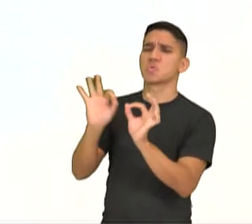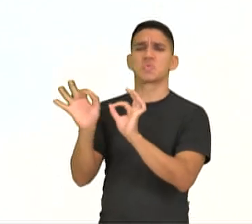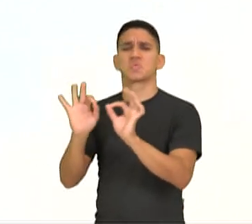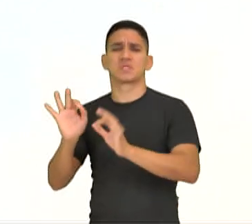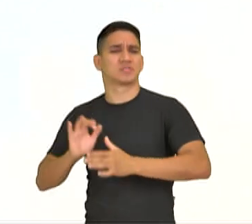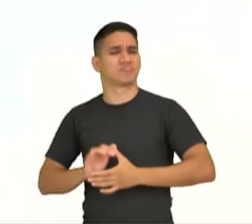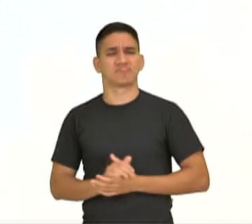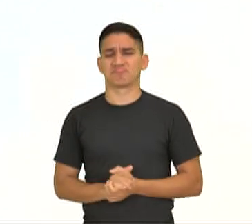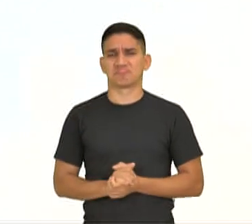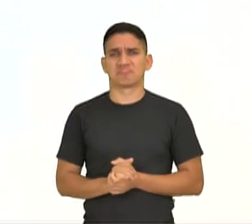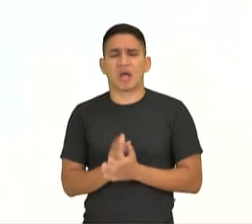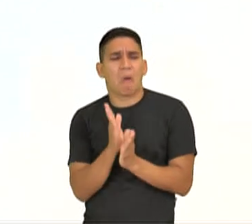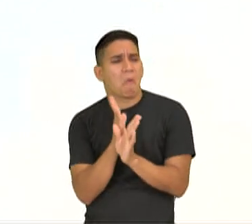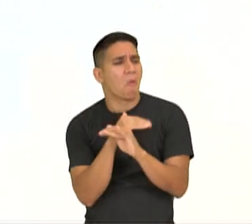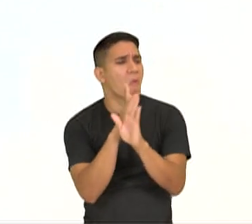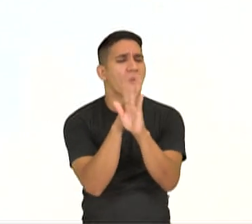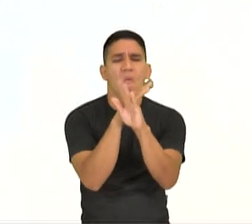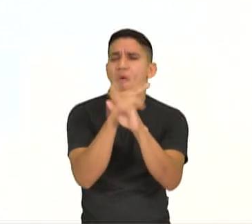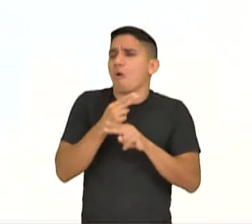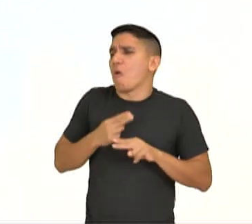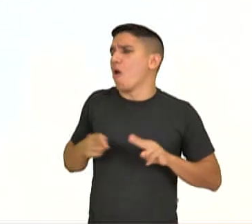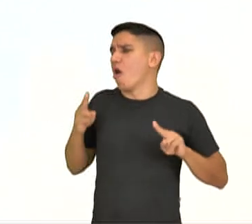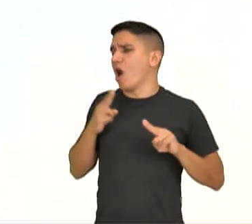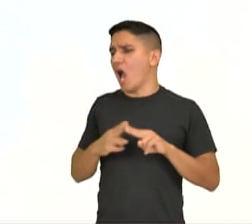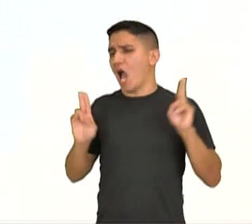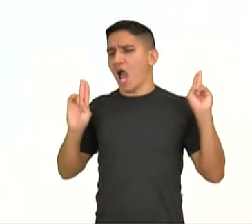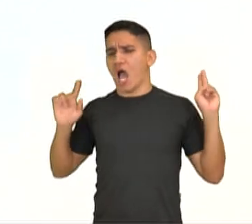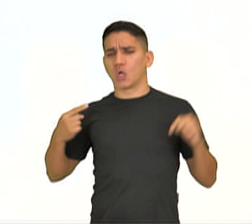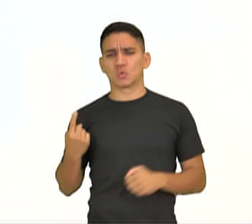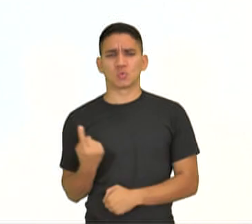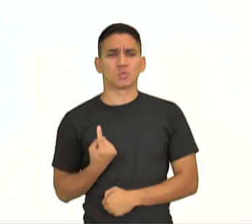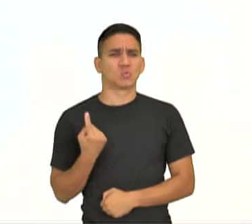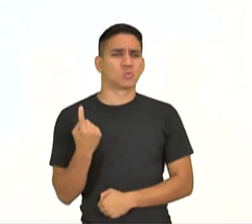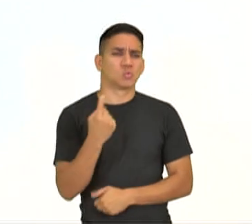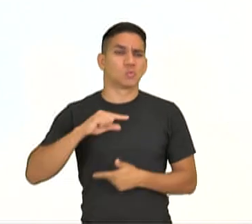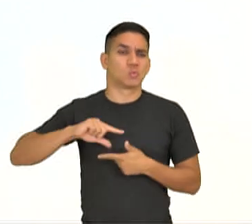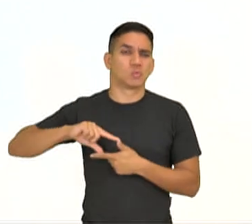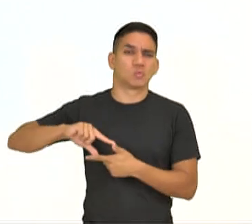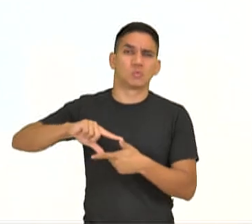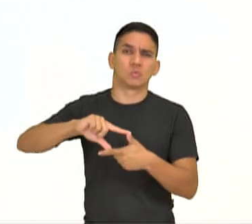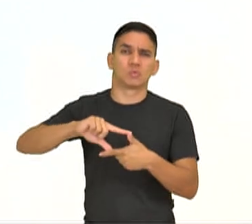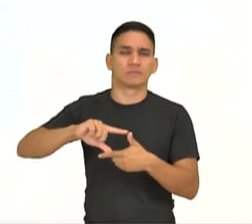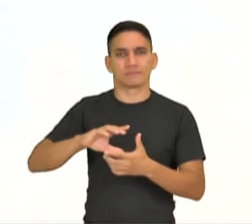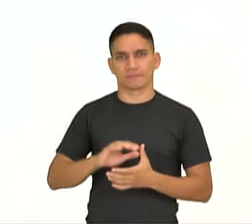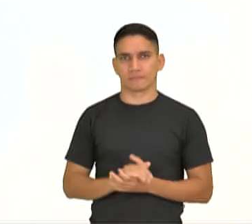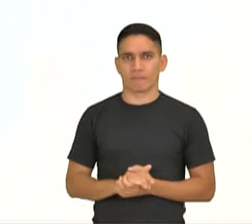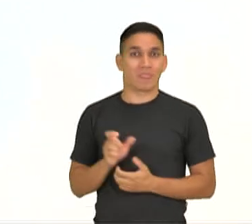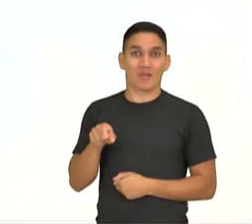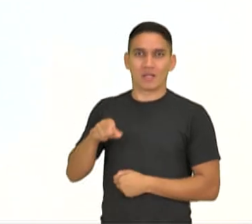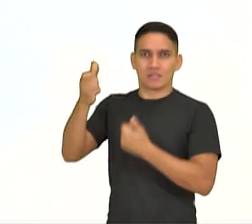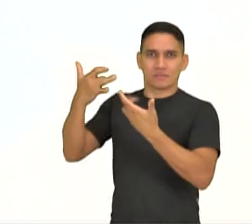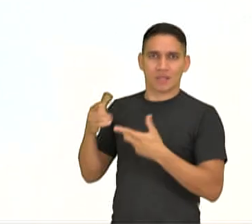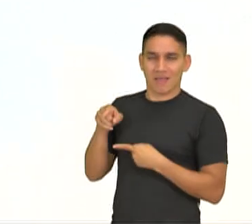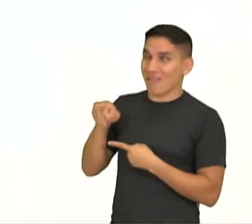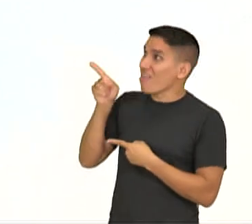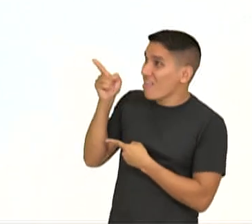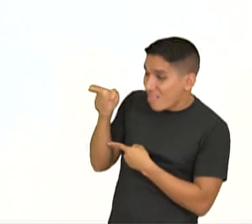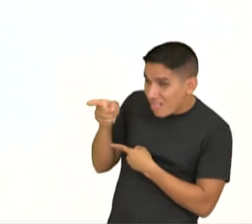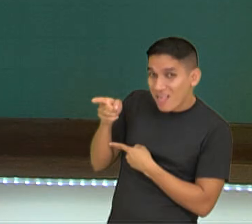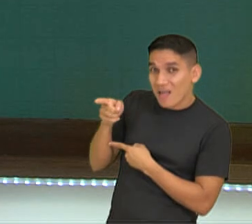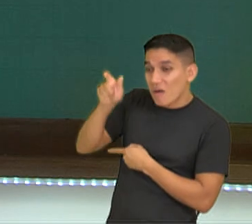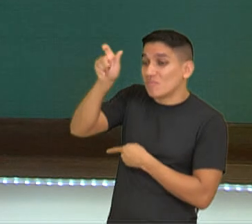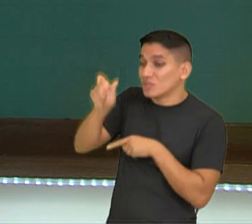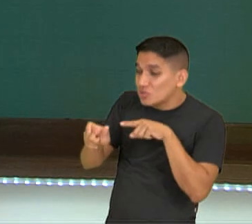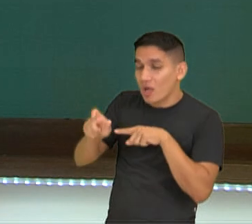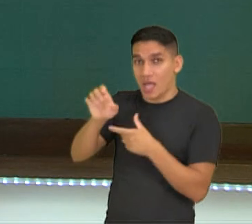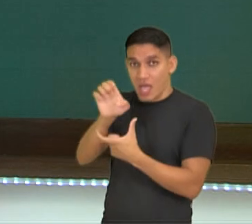Vagava desnudo nos corredores da solidão. Está dizendo o quê? Esta pessoa,